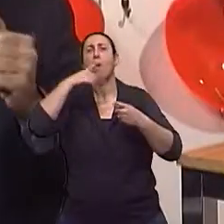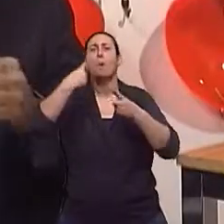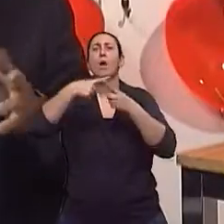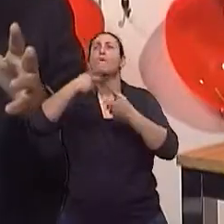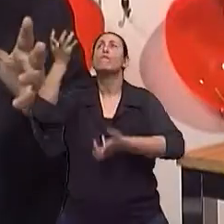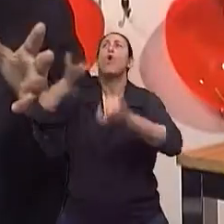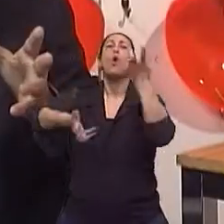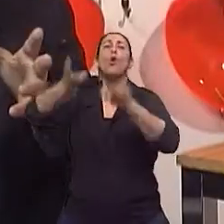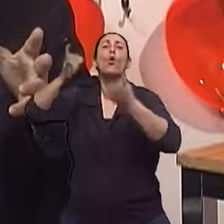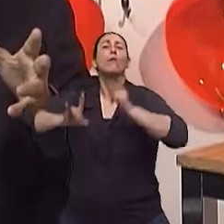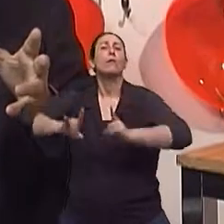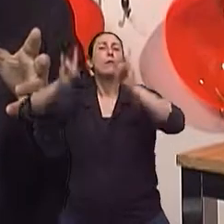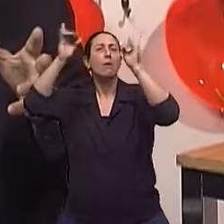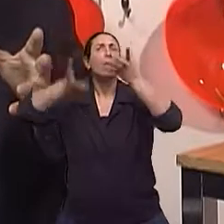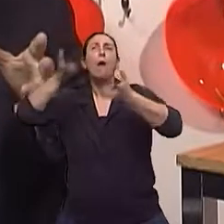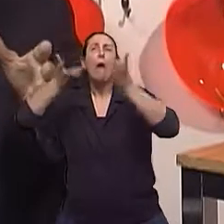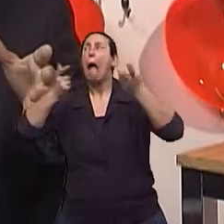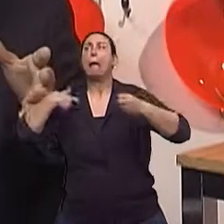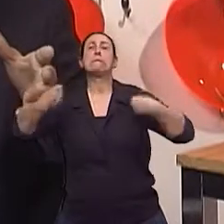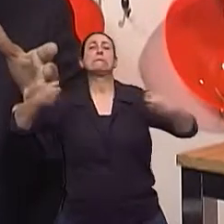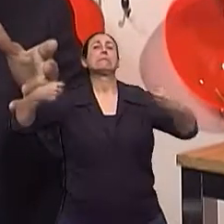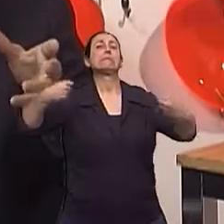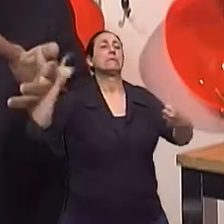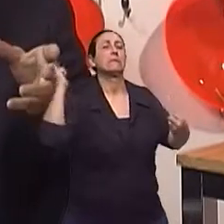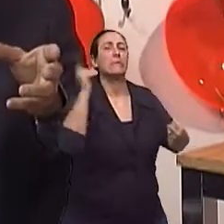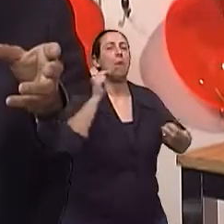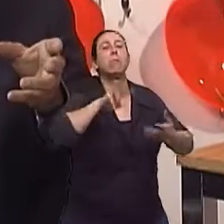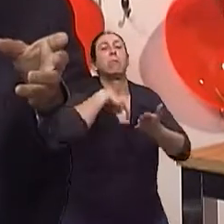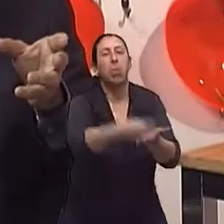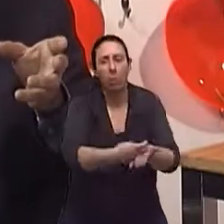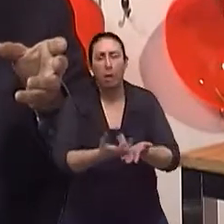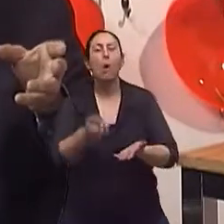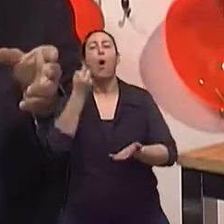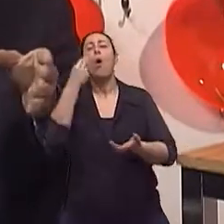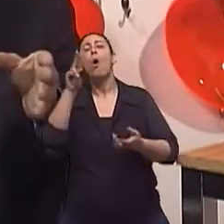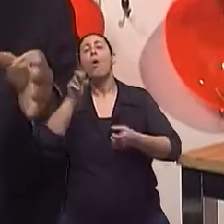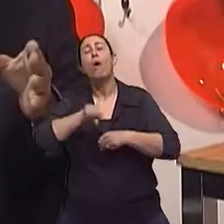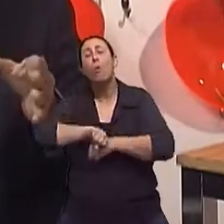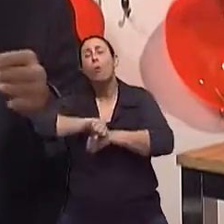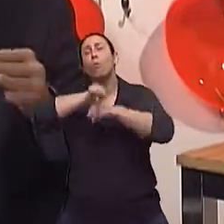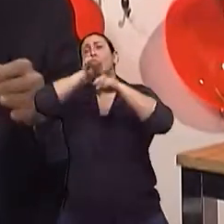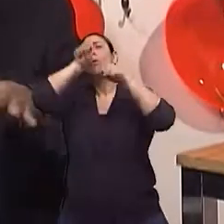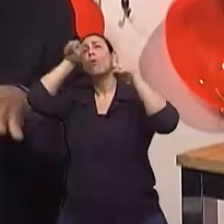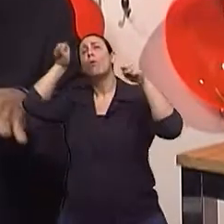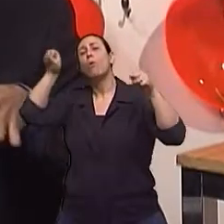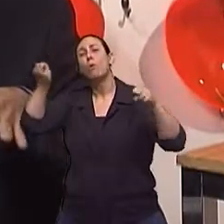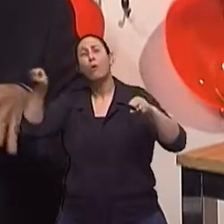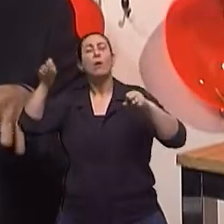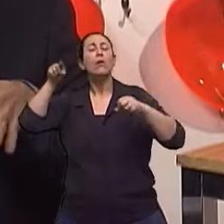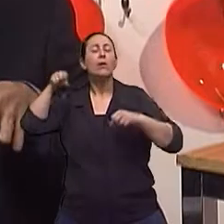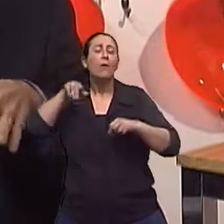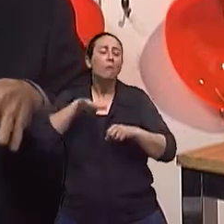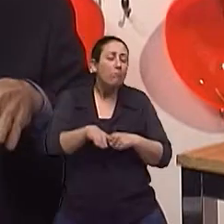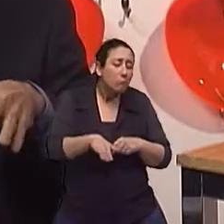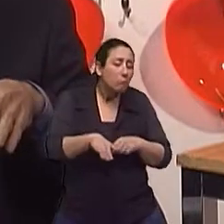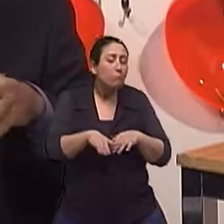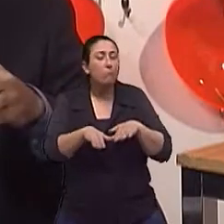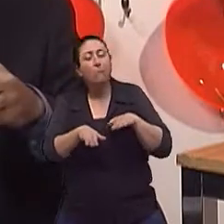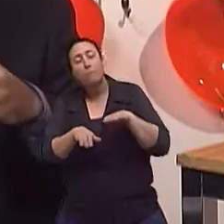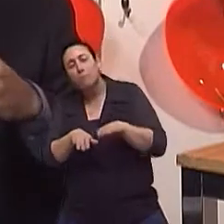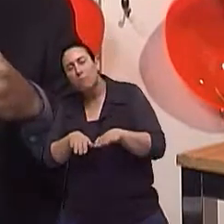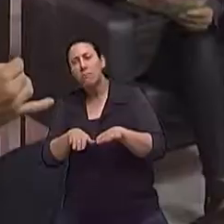estava incêndio e tropeçou na escada e caiu? Ou a pessoa levantou à noite para ir no banheiro e tem uns passinhos curtos,